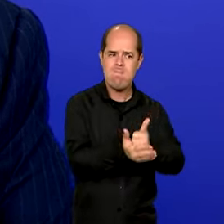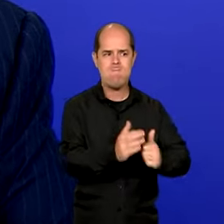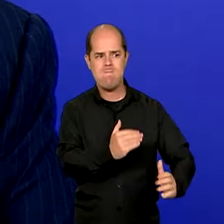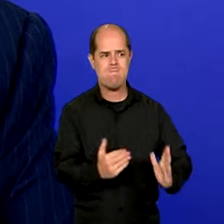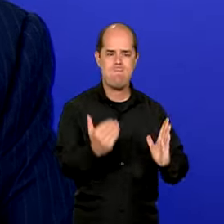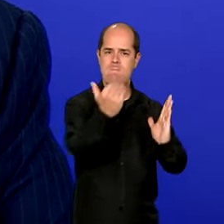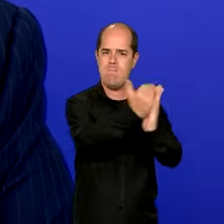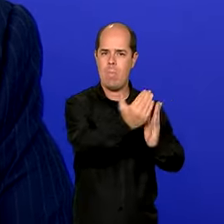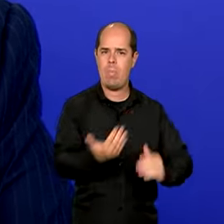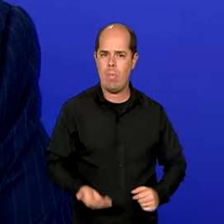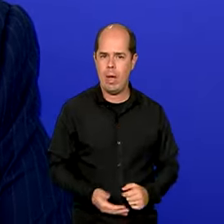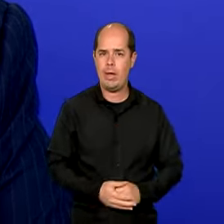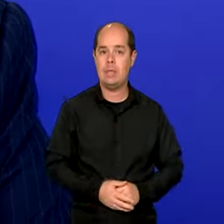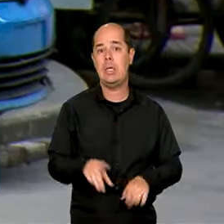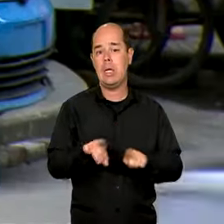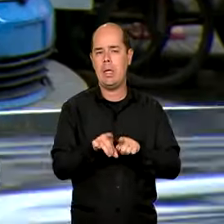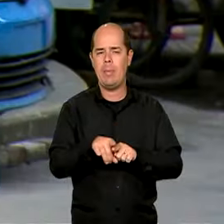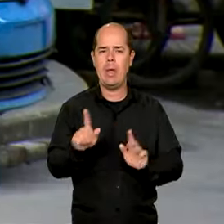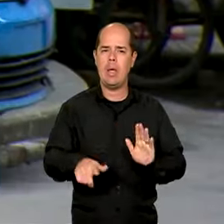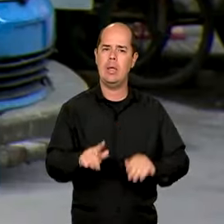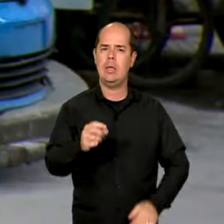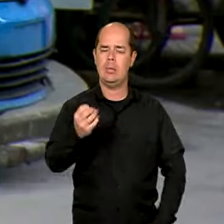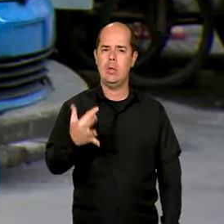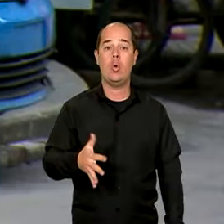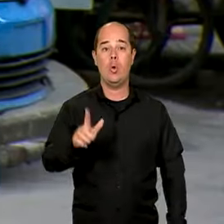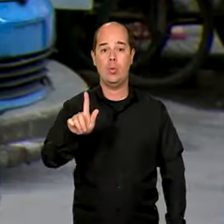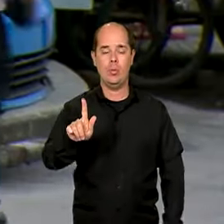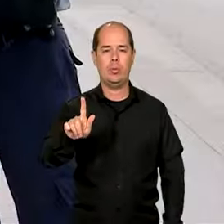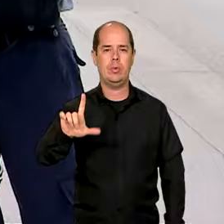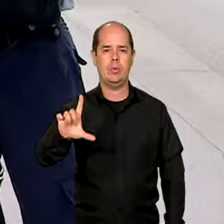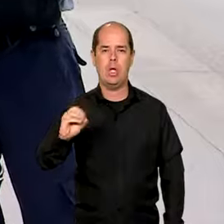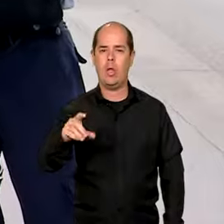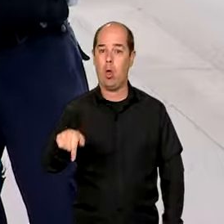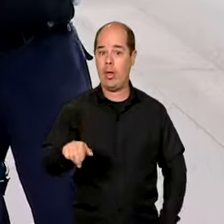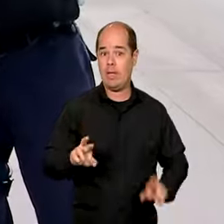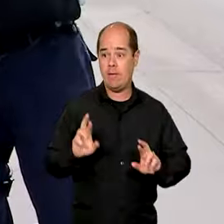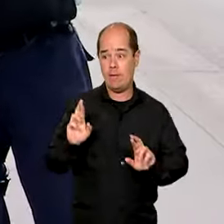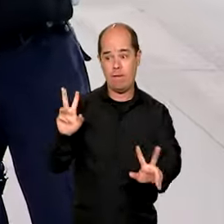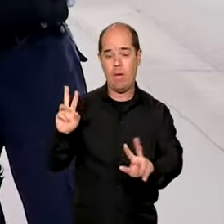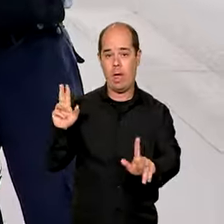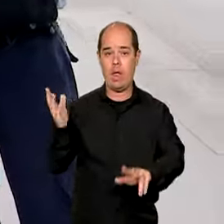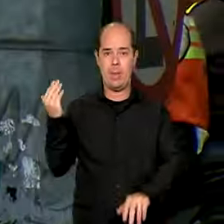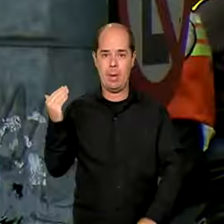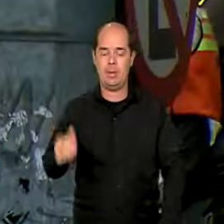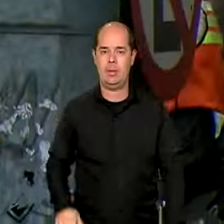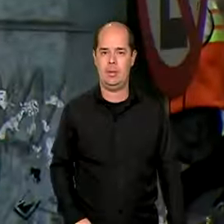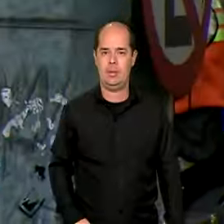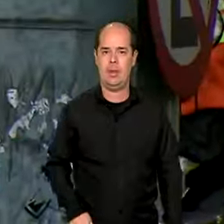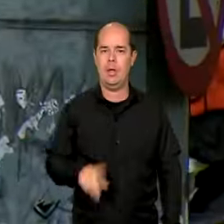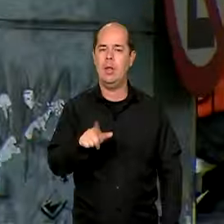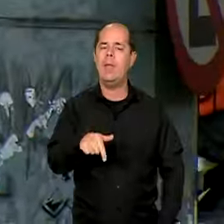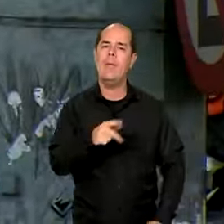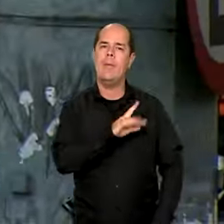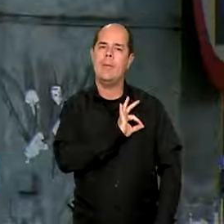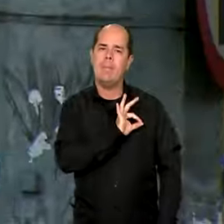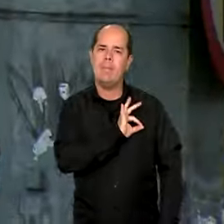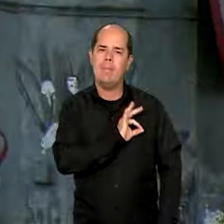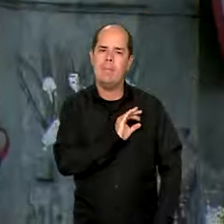destacou ainda que esta GLO é diferente das anteriores e que as polícias estaduais não serão